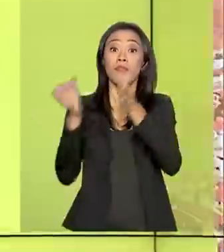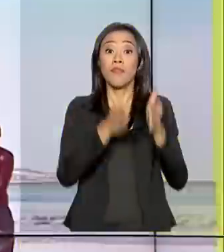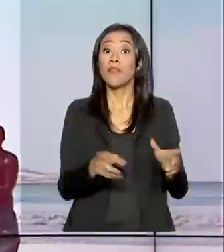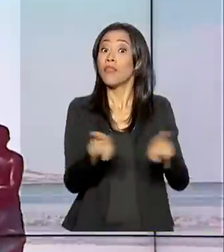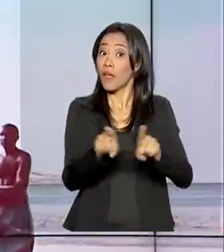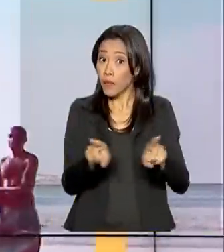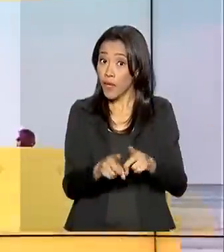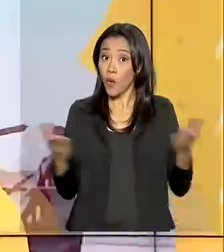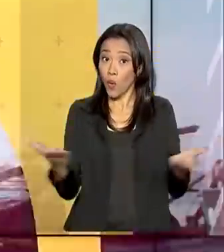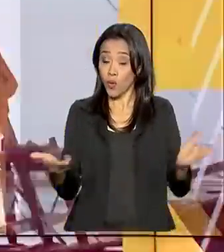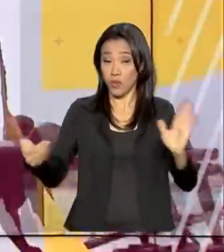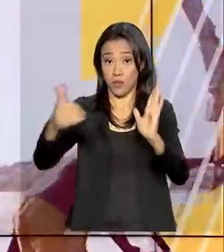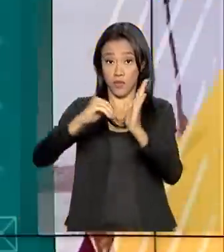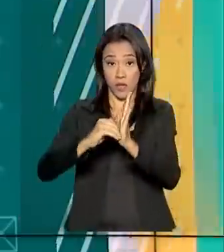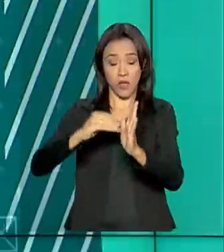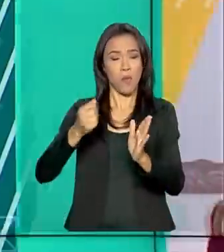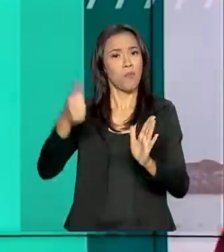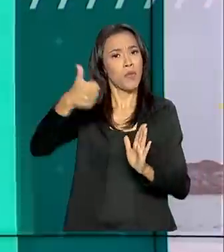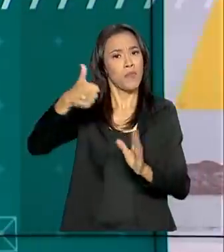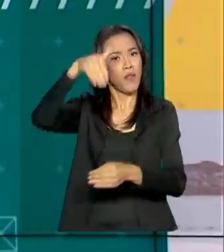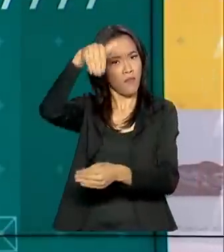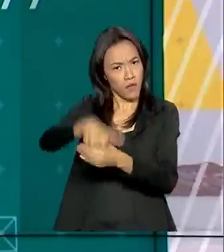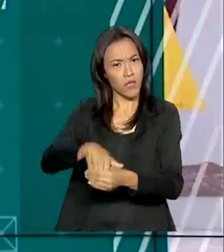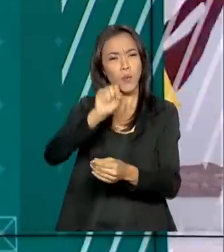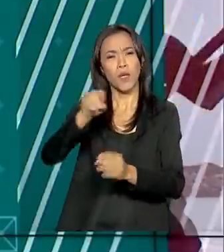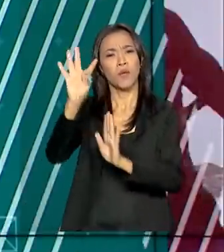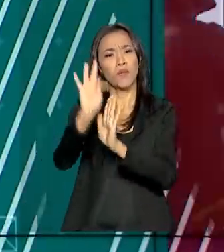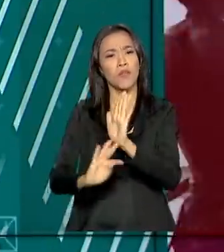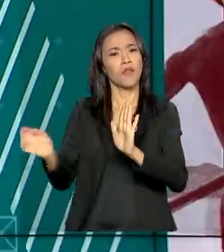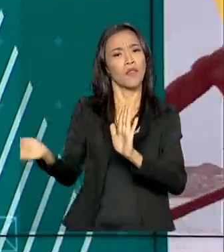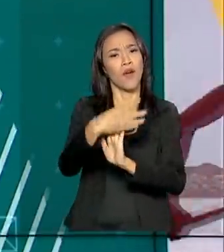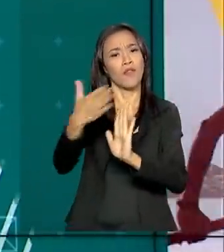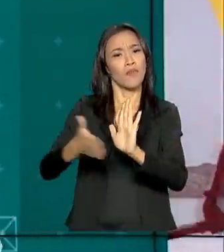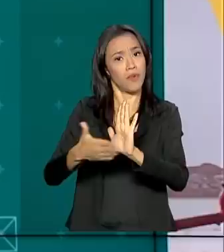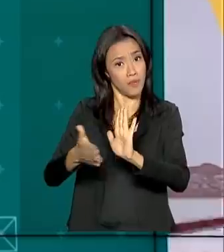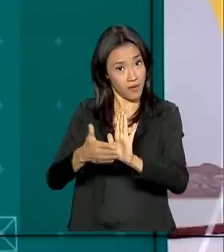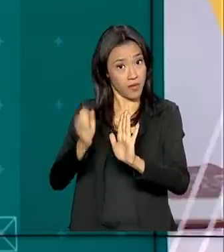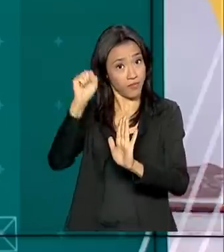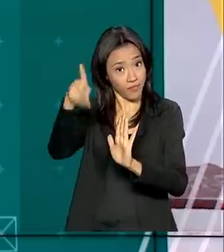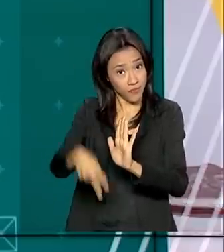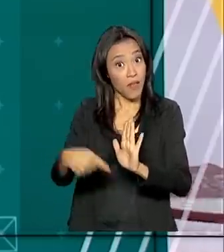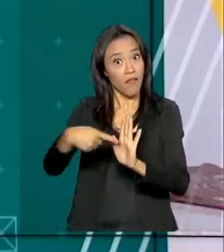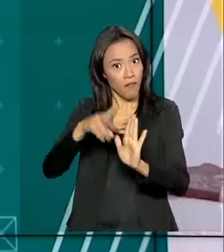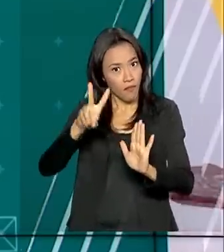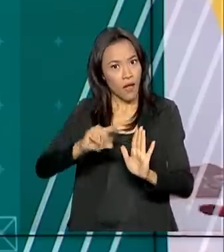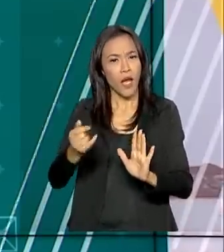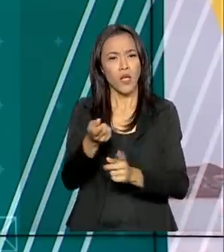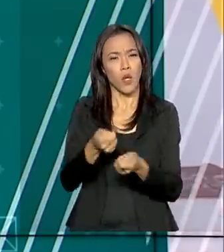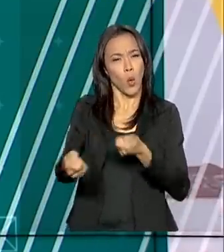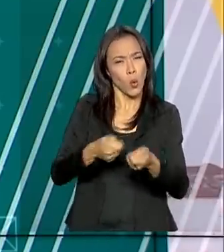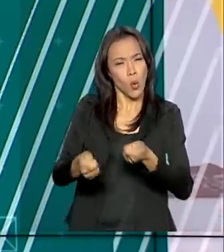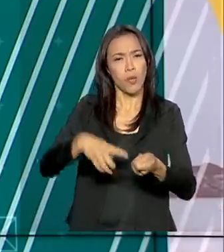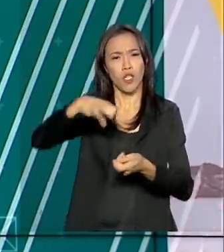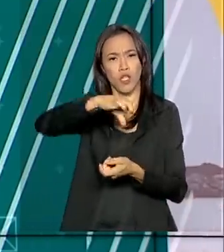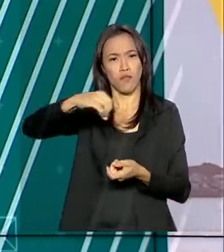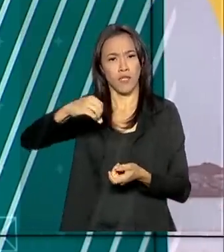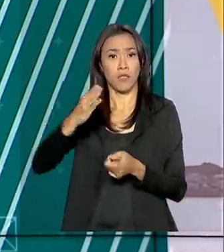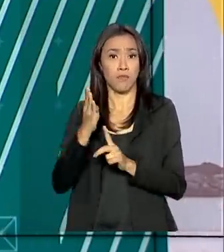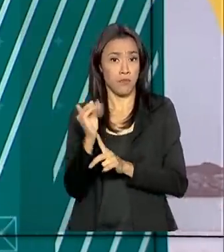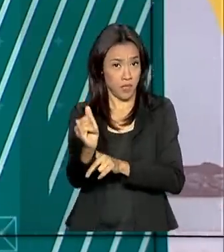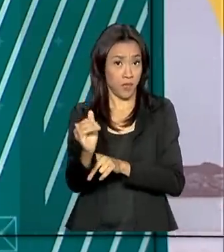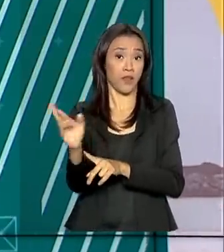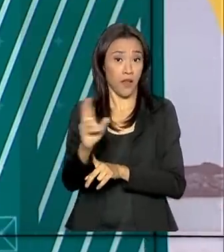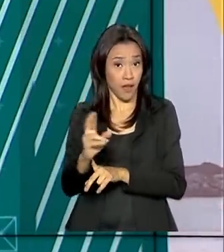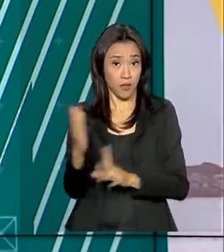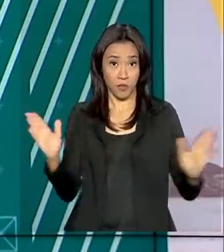Senado vota hoje em primeiro turno o texto da nova Previdência. A proposta vai gerar economia de 900 bilhões de reais